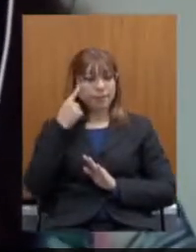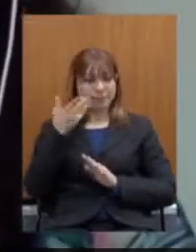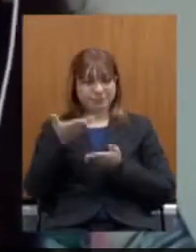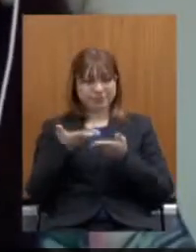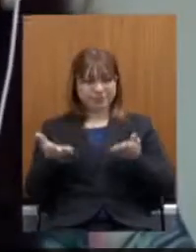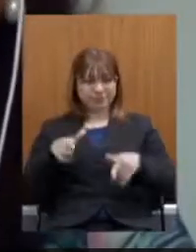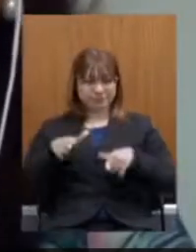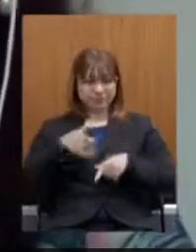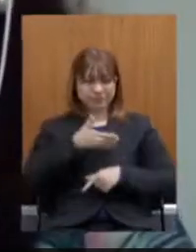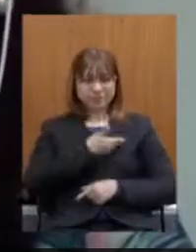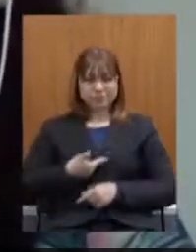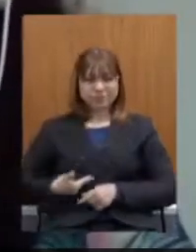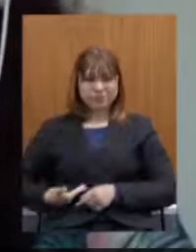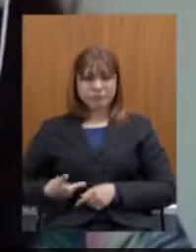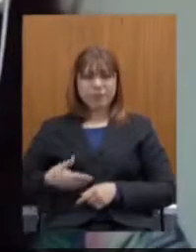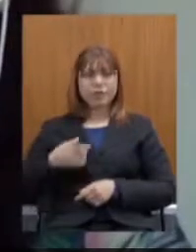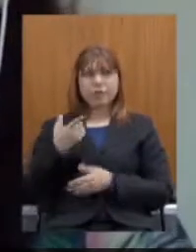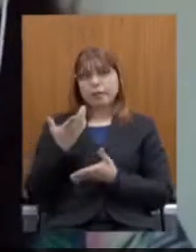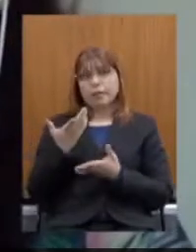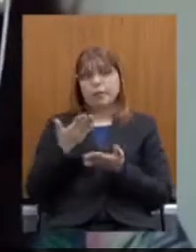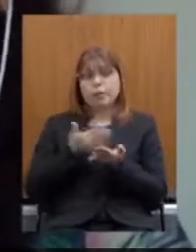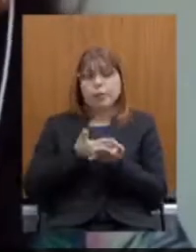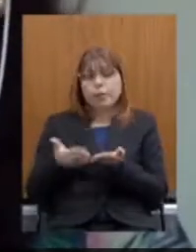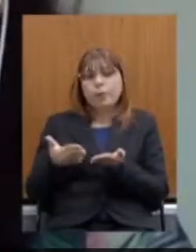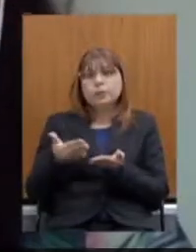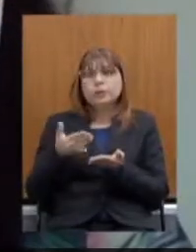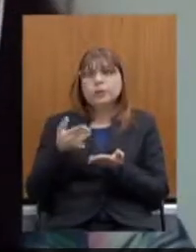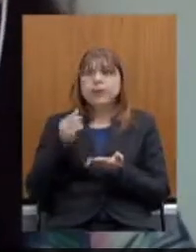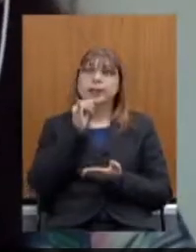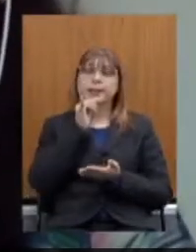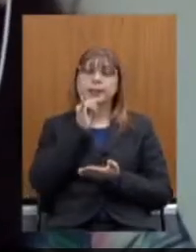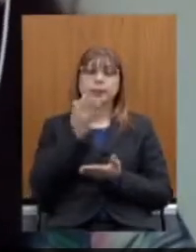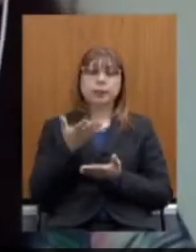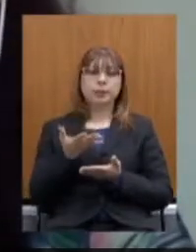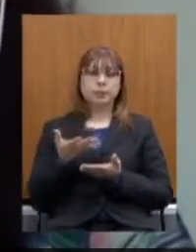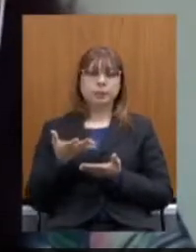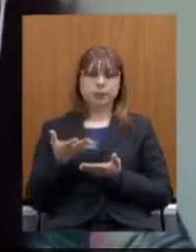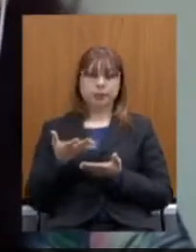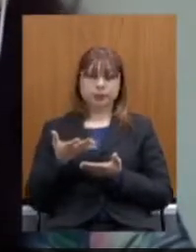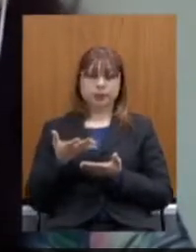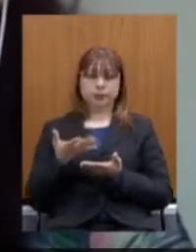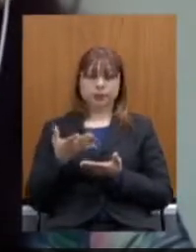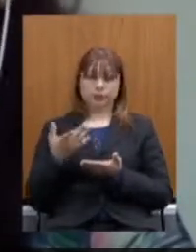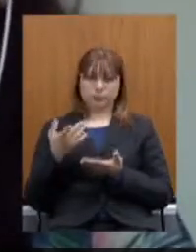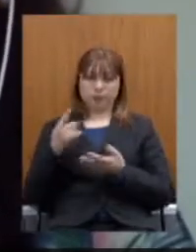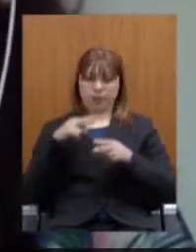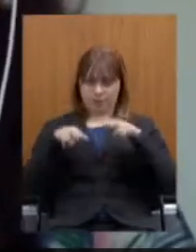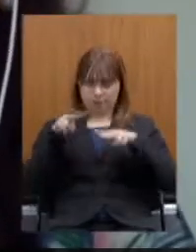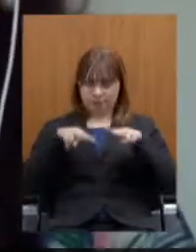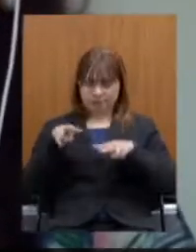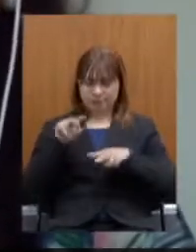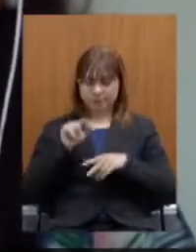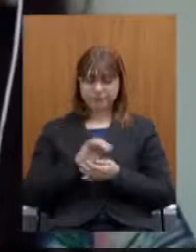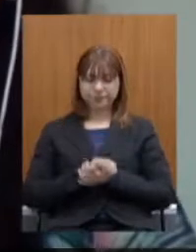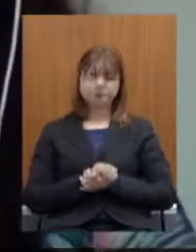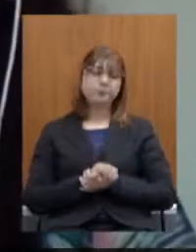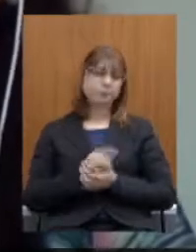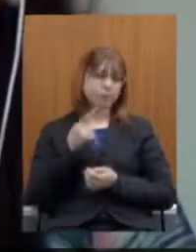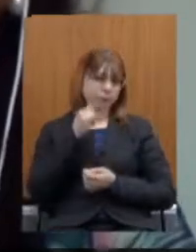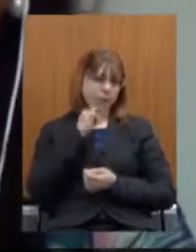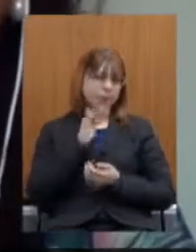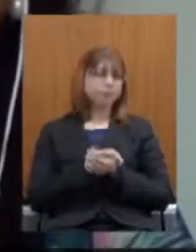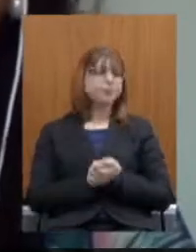levantar apenas uma situação de um exemplo para essa análise. No caso de,